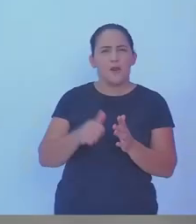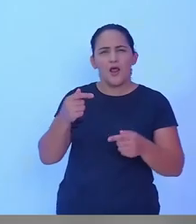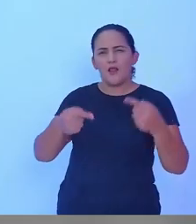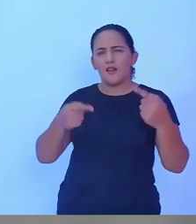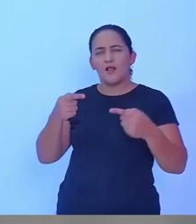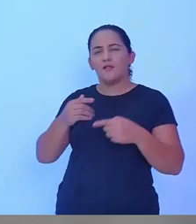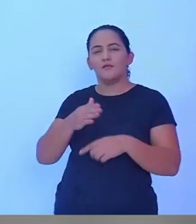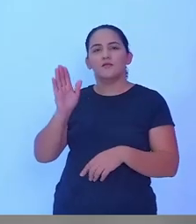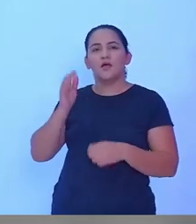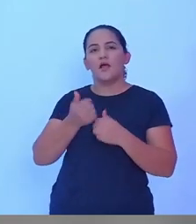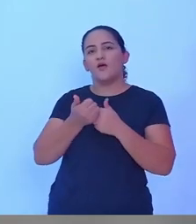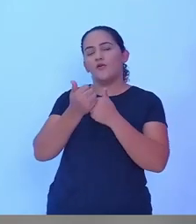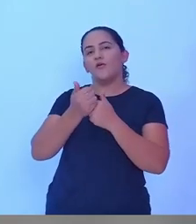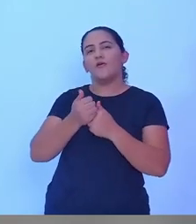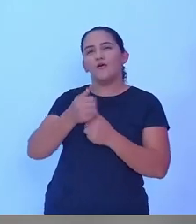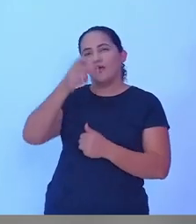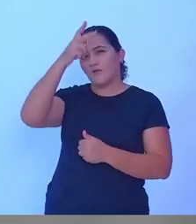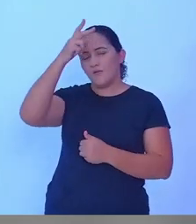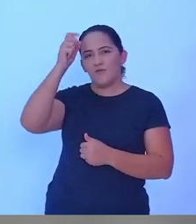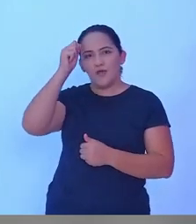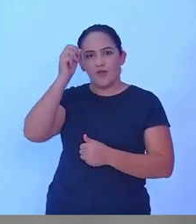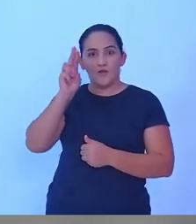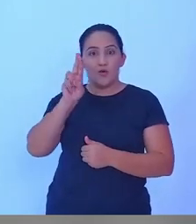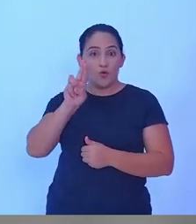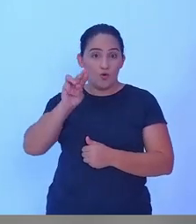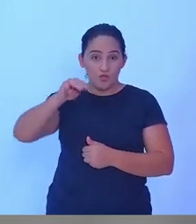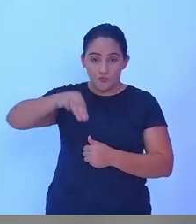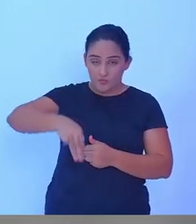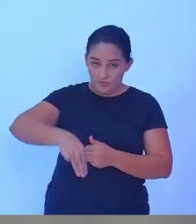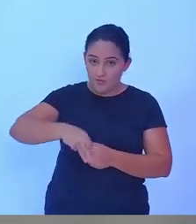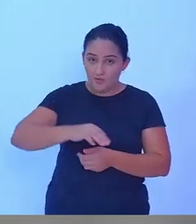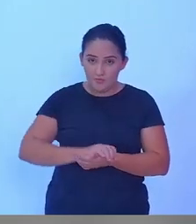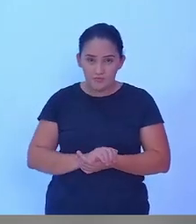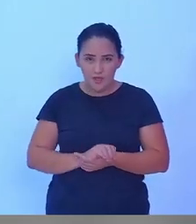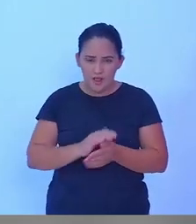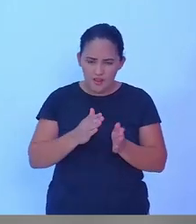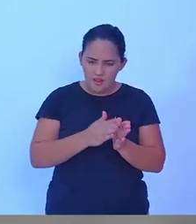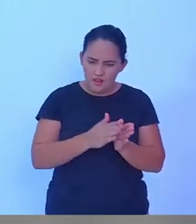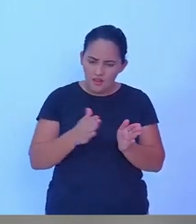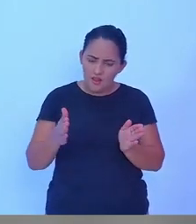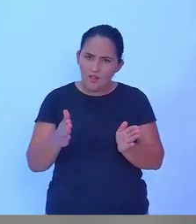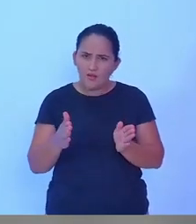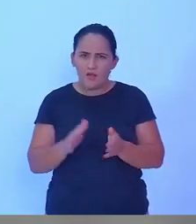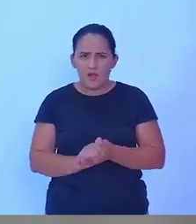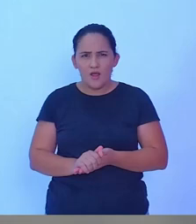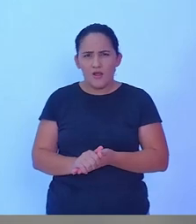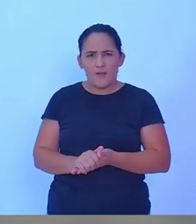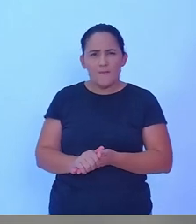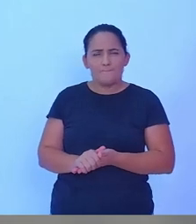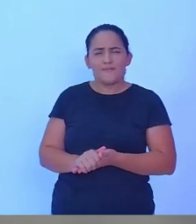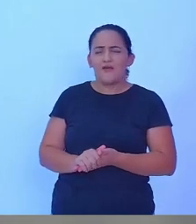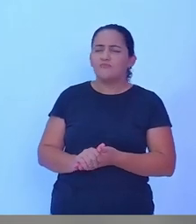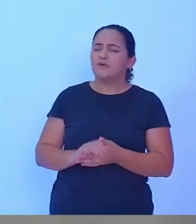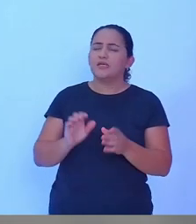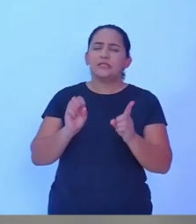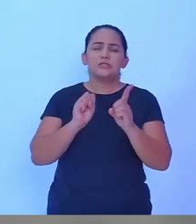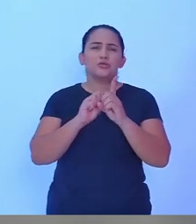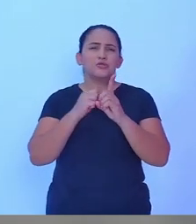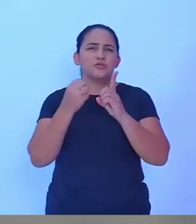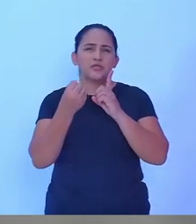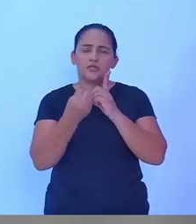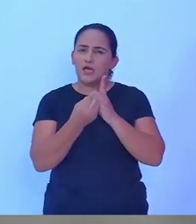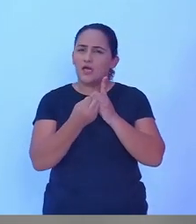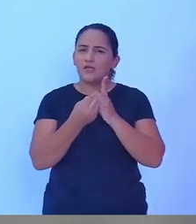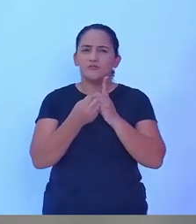candidatos a vice-prefeito de Rulim de Moura, nesse bloco nós recebemos uma série de perguntas da sociedade organizada